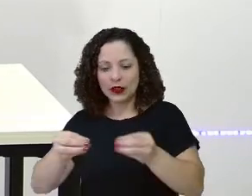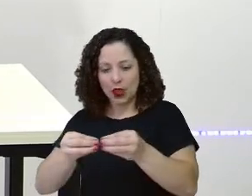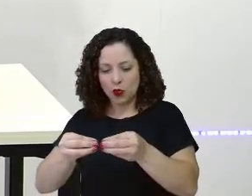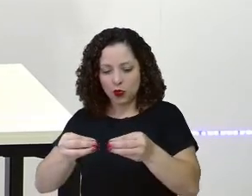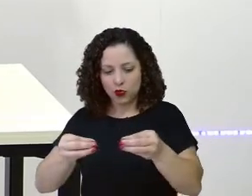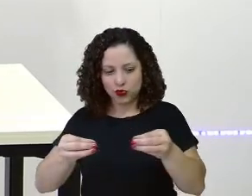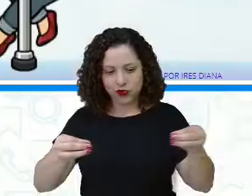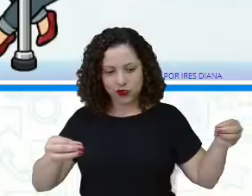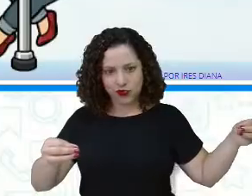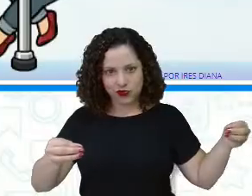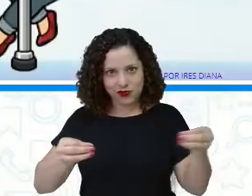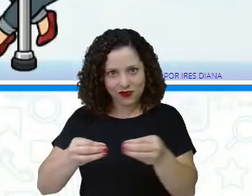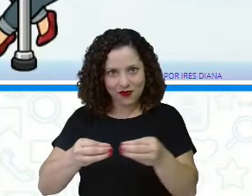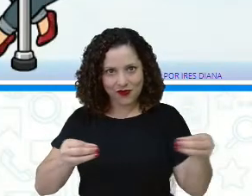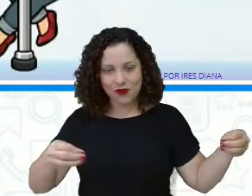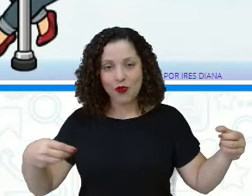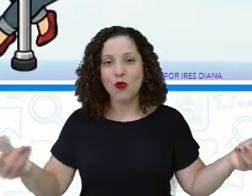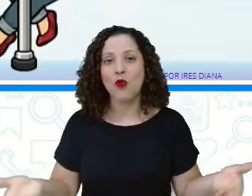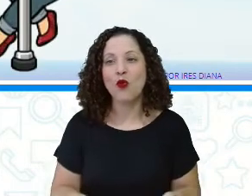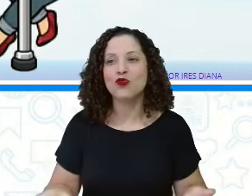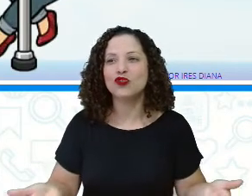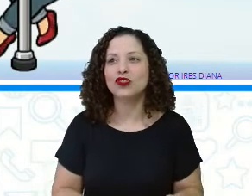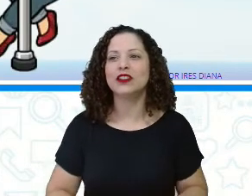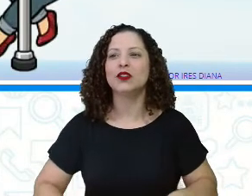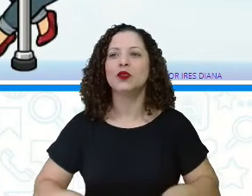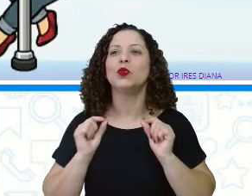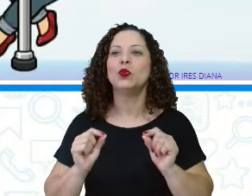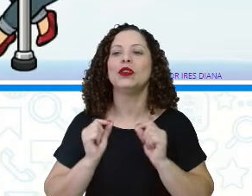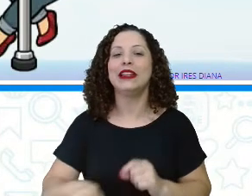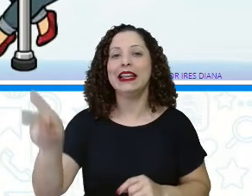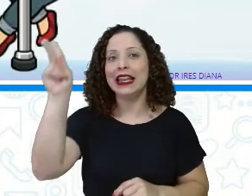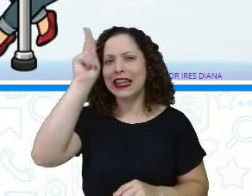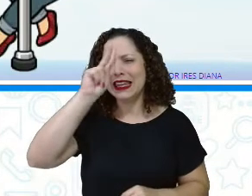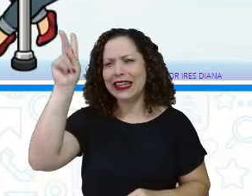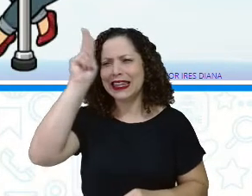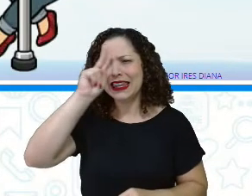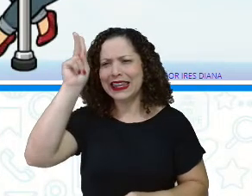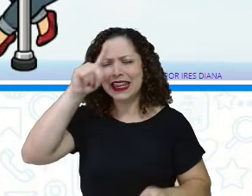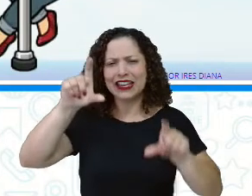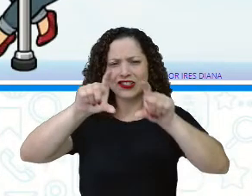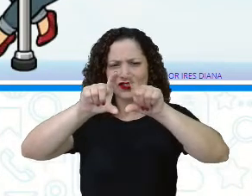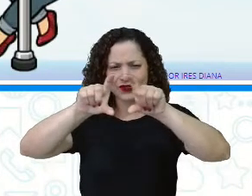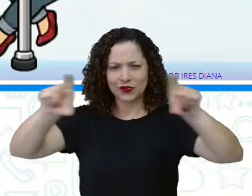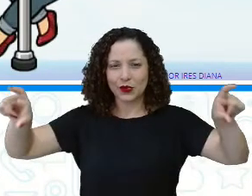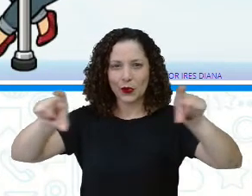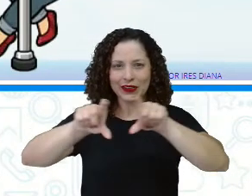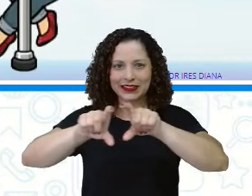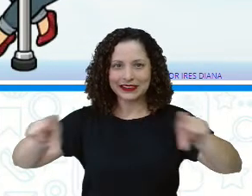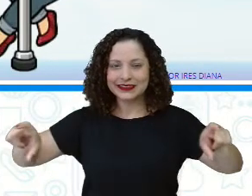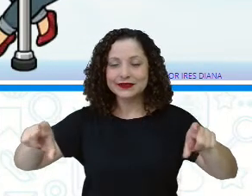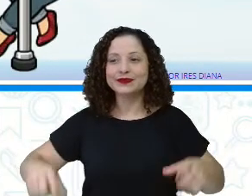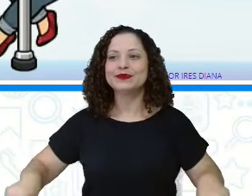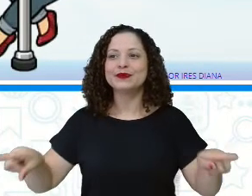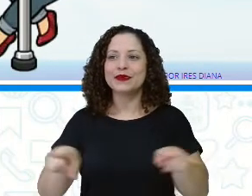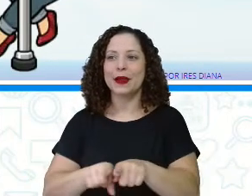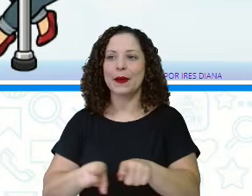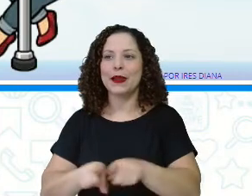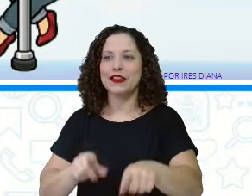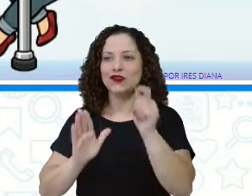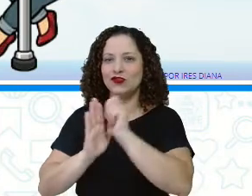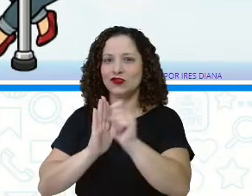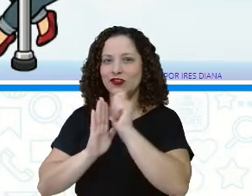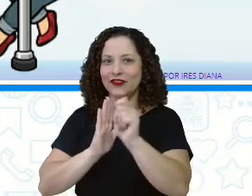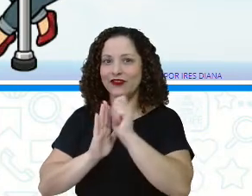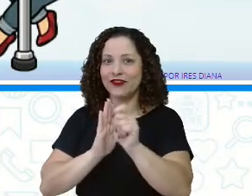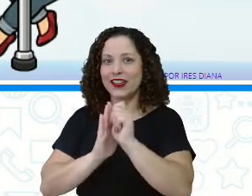E o que aprenderemos hoje? Ler a quadrinha, explorar a ordem da quadrinha no texto fatiado e reescrever a quadrinha